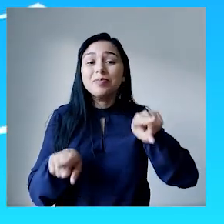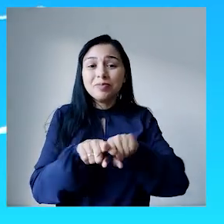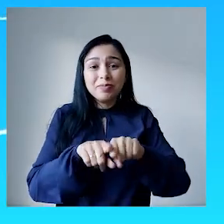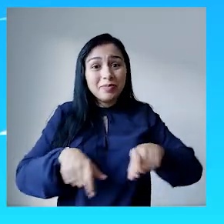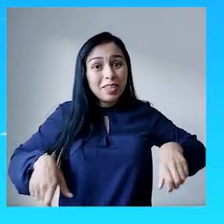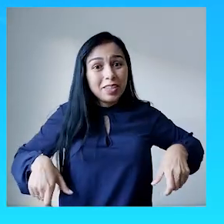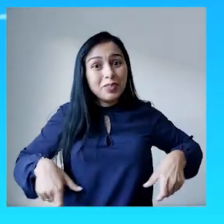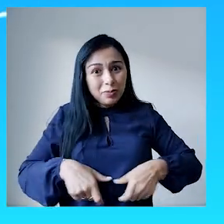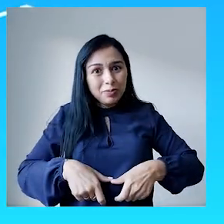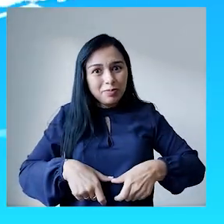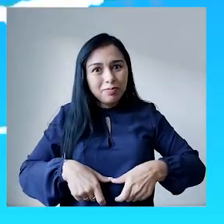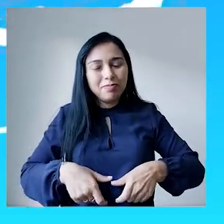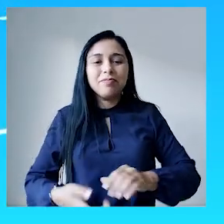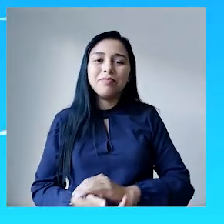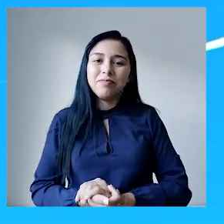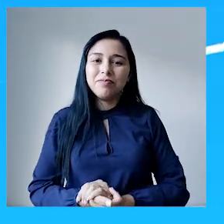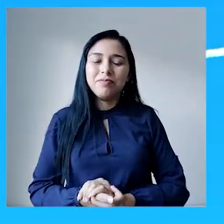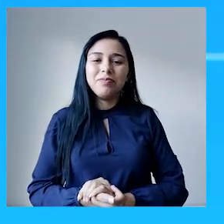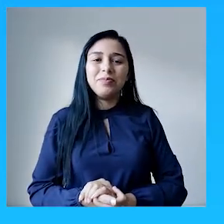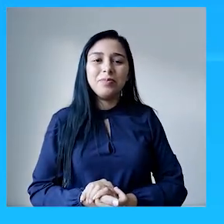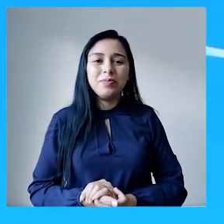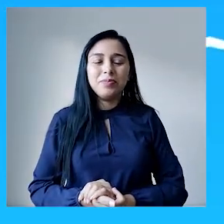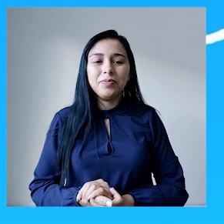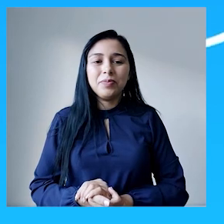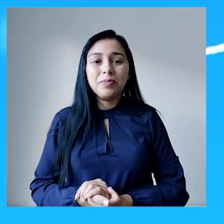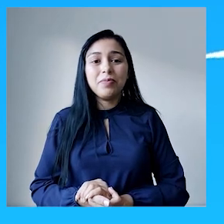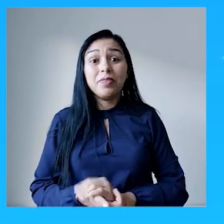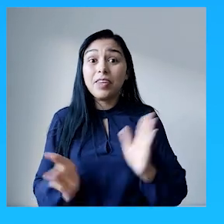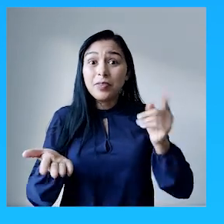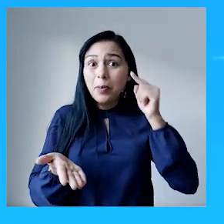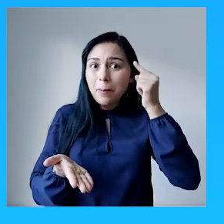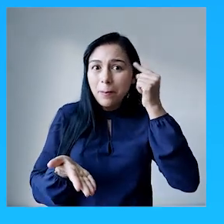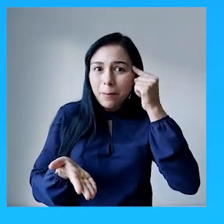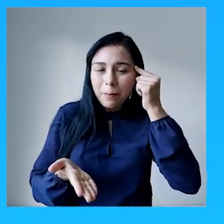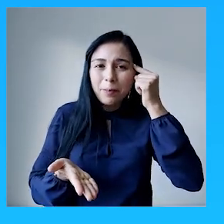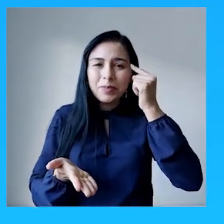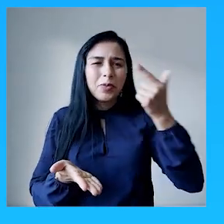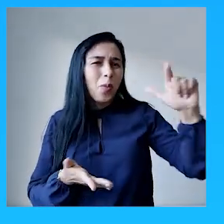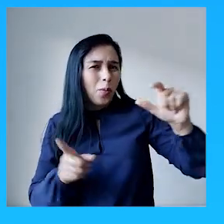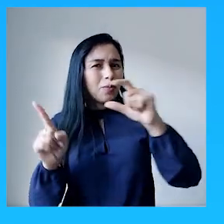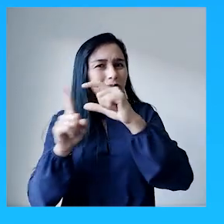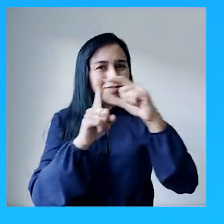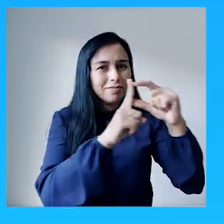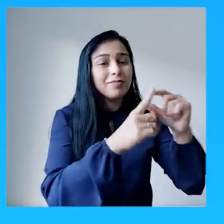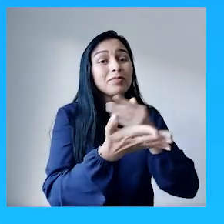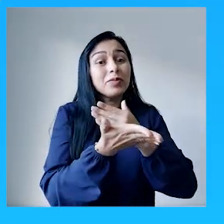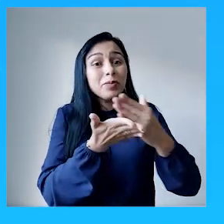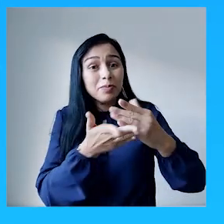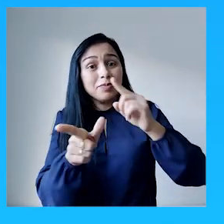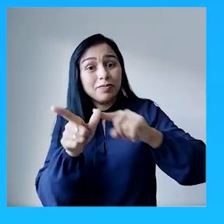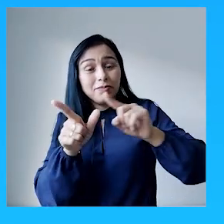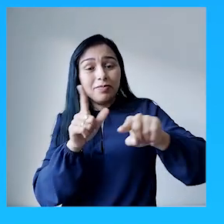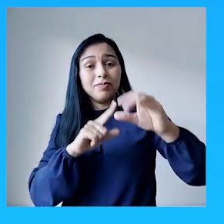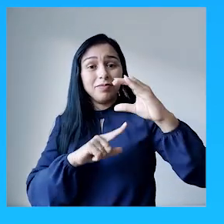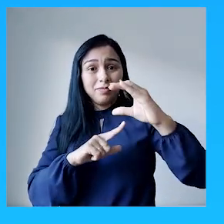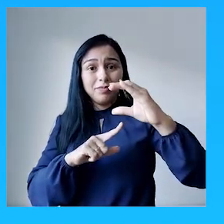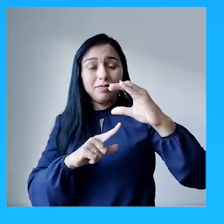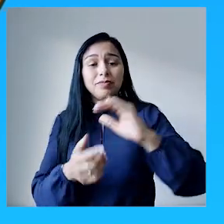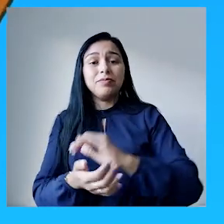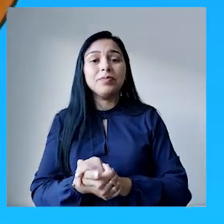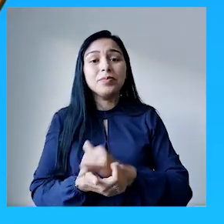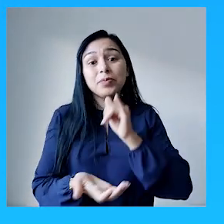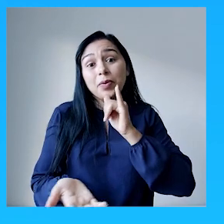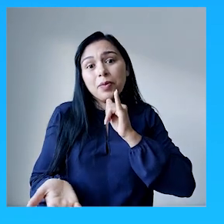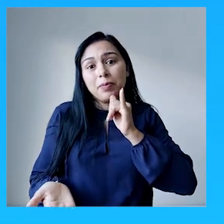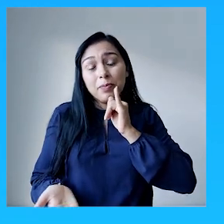Agora vocês conseguem pensar em outras palavras que também comecem com a letra C? Com K, nós temos o